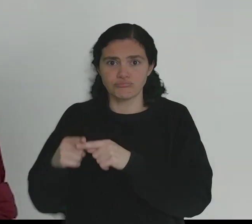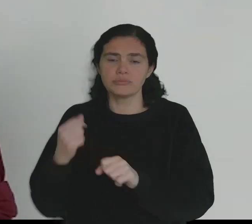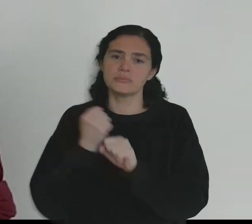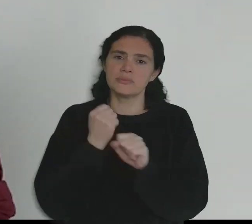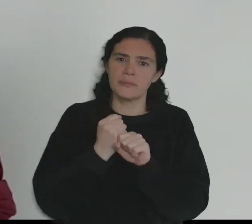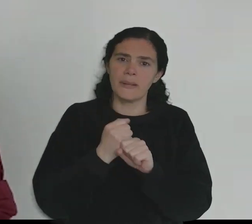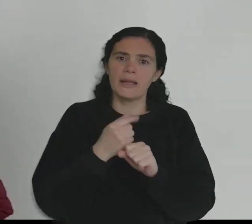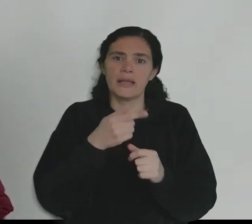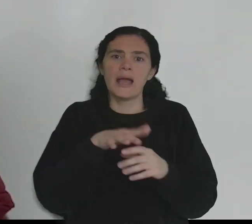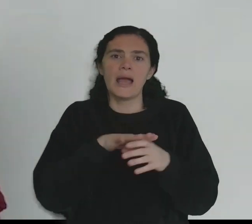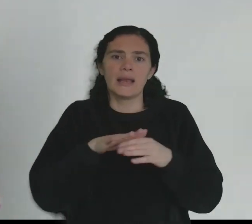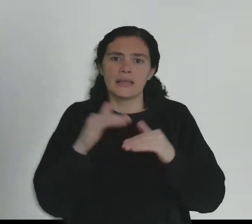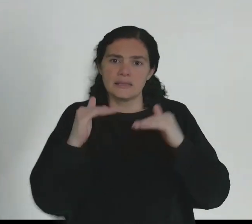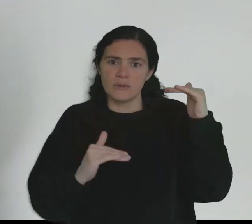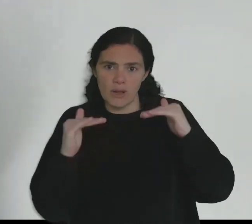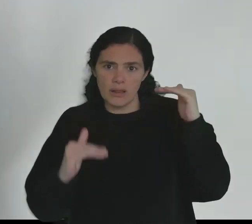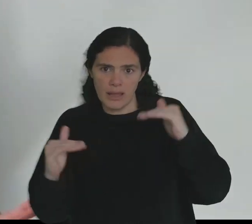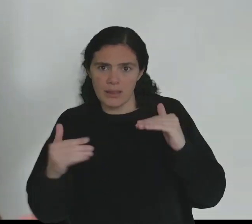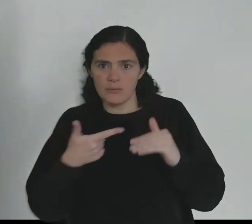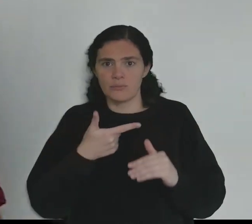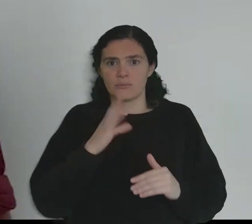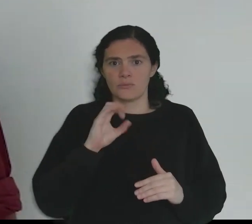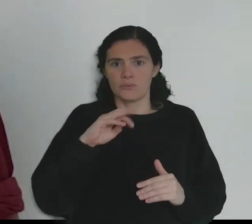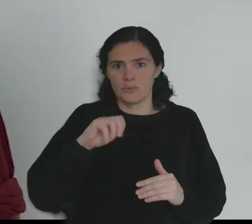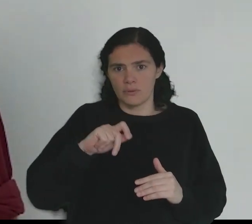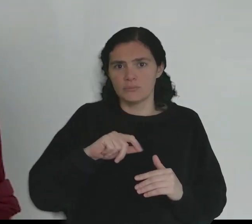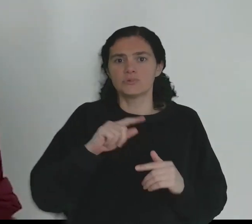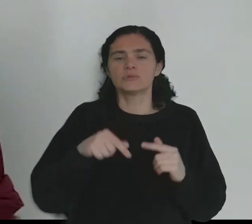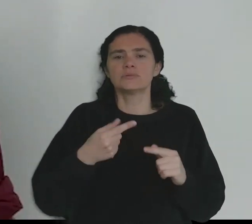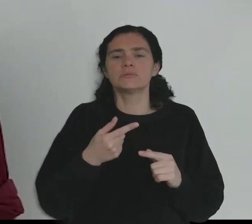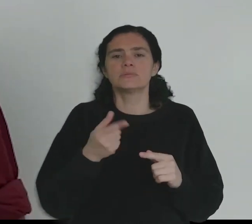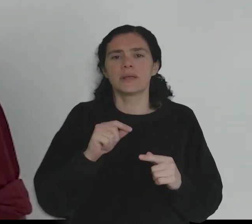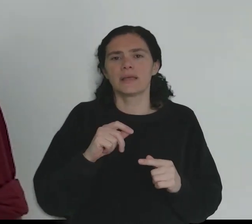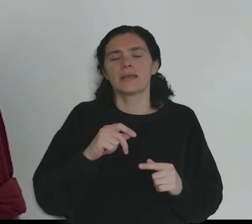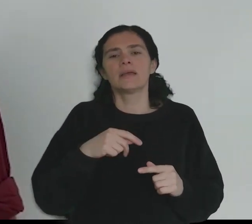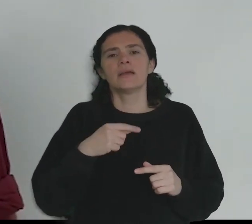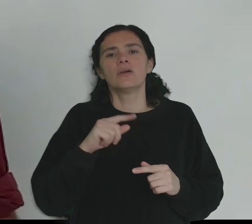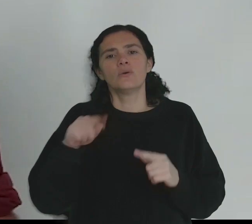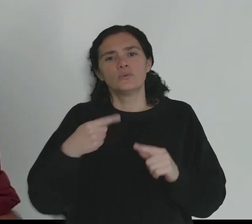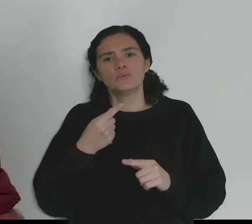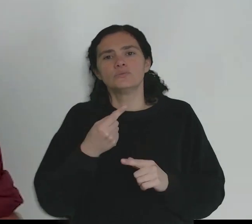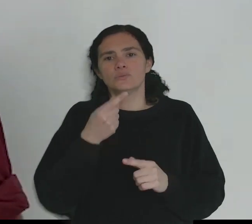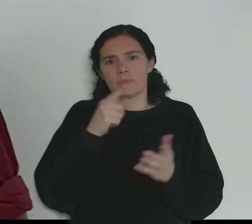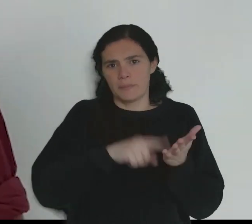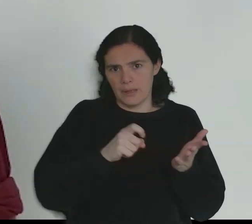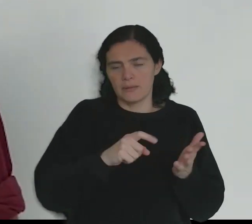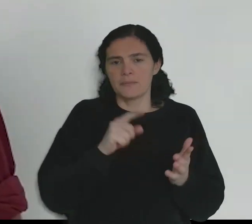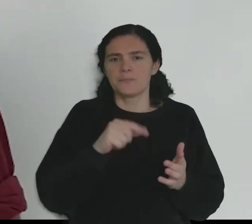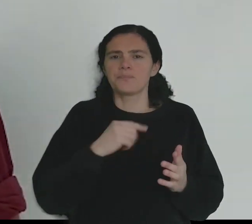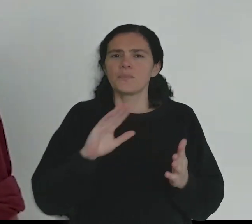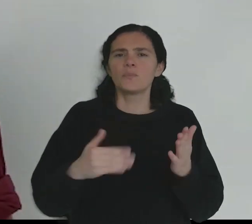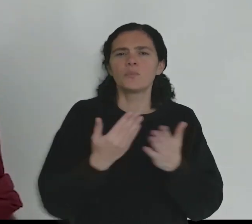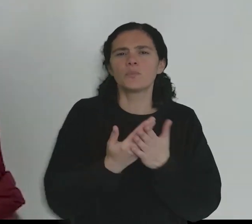que têm trabalhado a questão da desigualdade, por exemplo, Thomas Pickett e o António Erkinson, têm proposto taxas